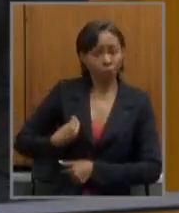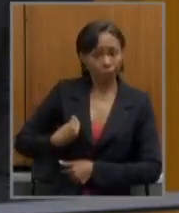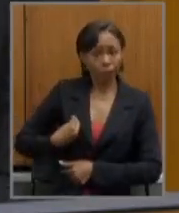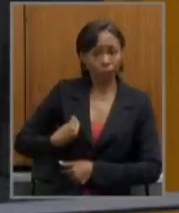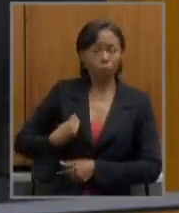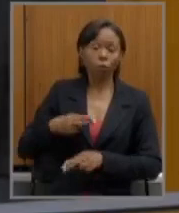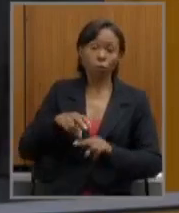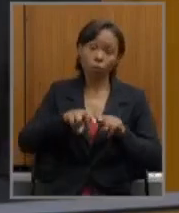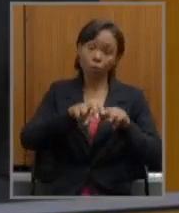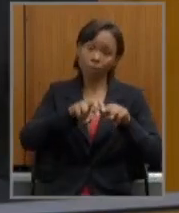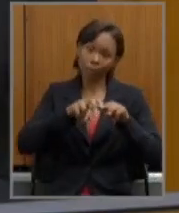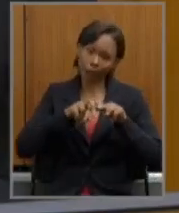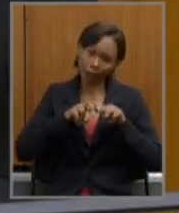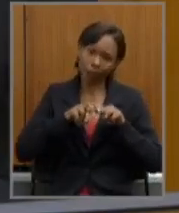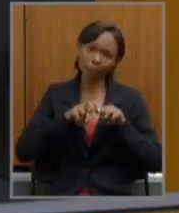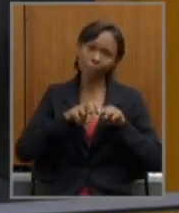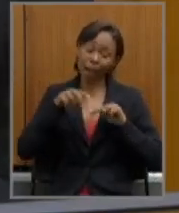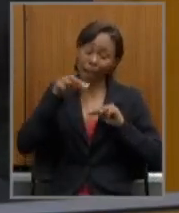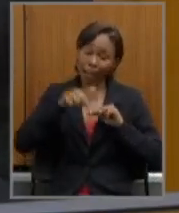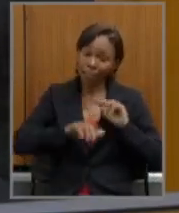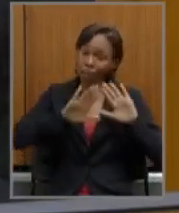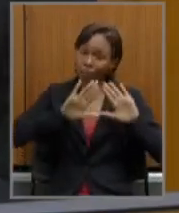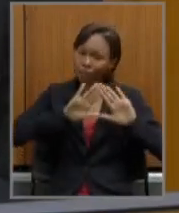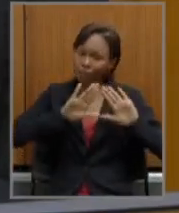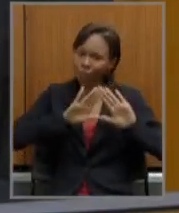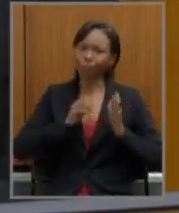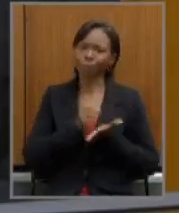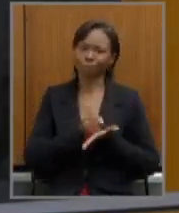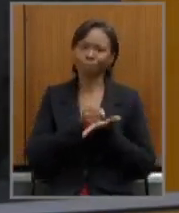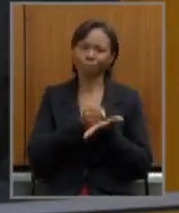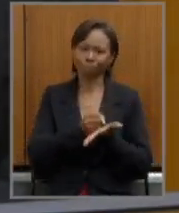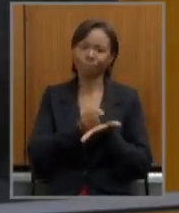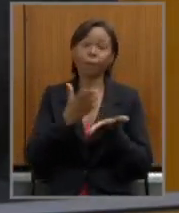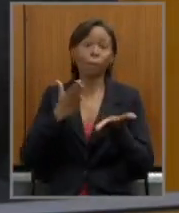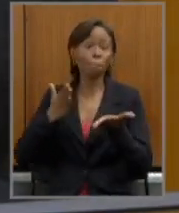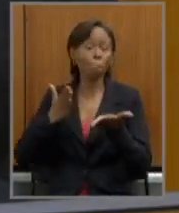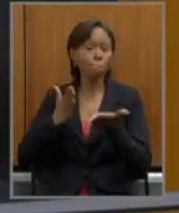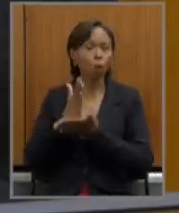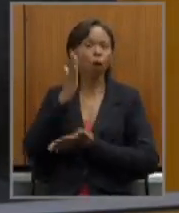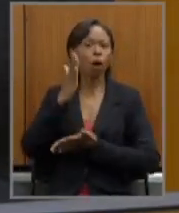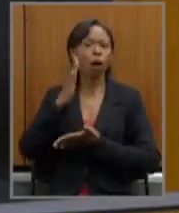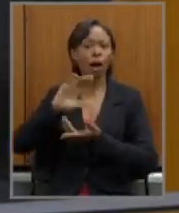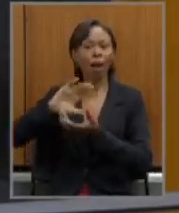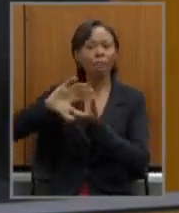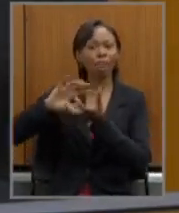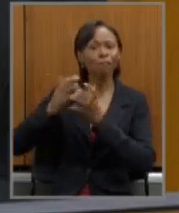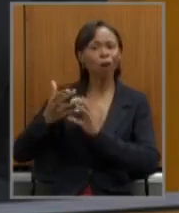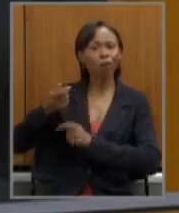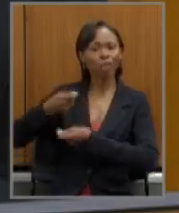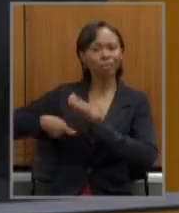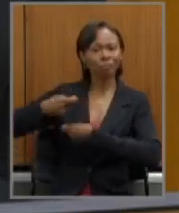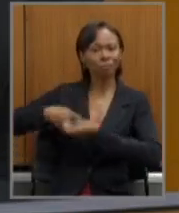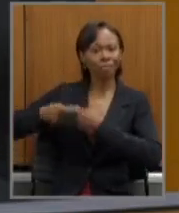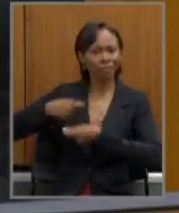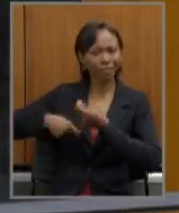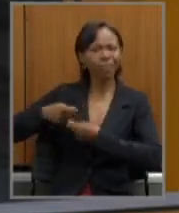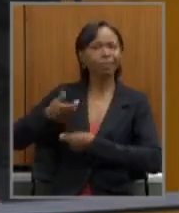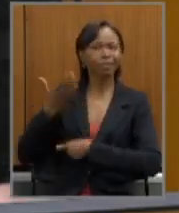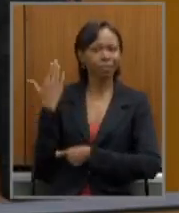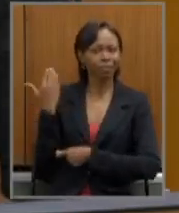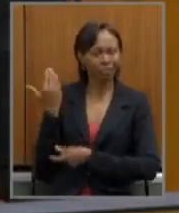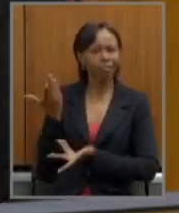da colaboração desta Assembleia na aprovação da reforma administrativa, que nos permitiu